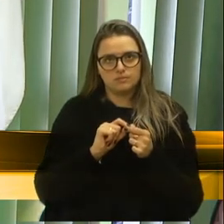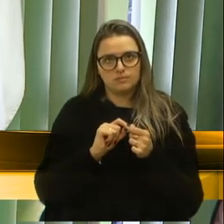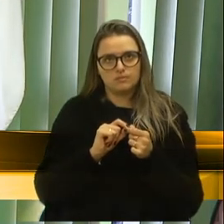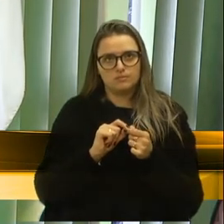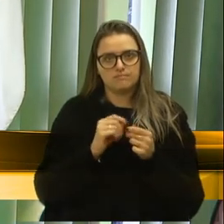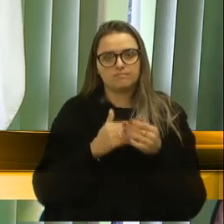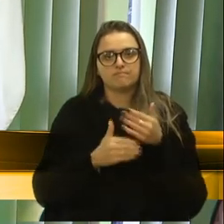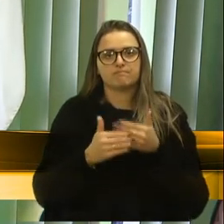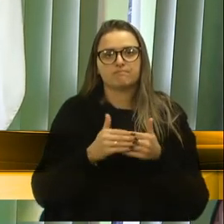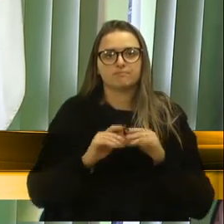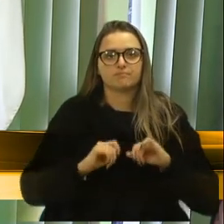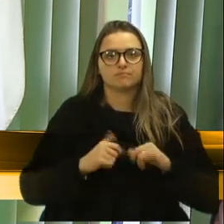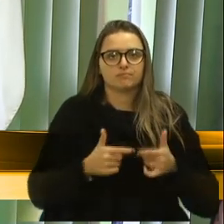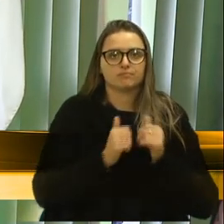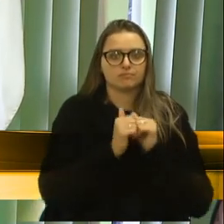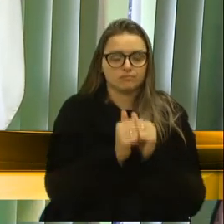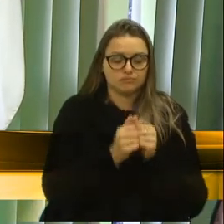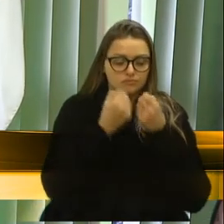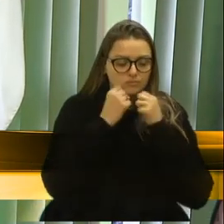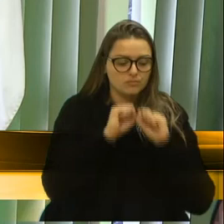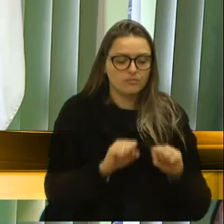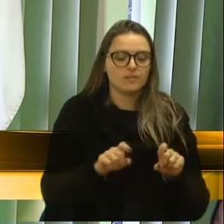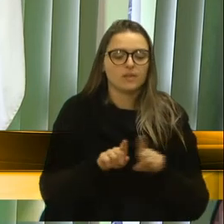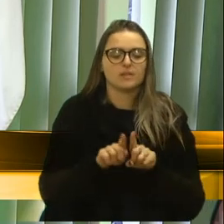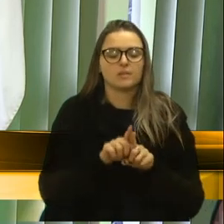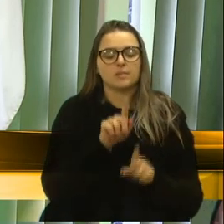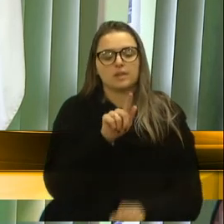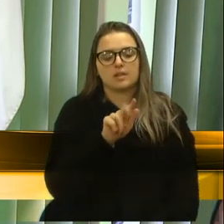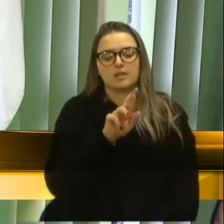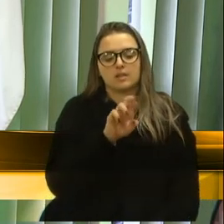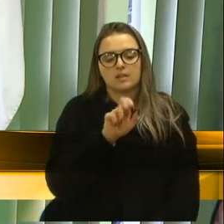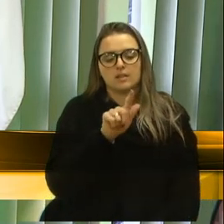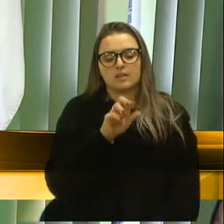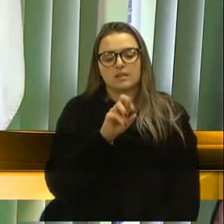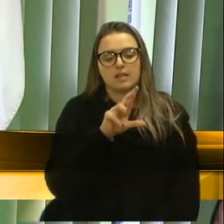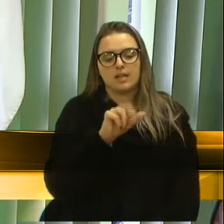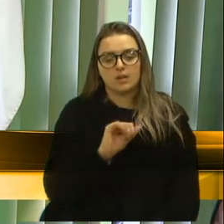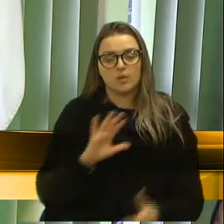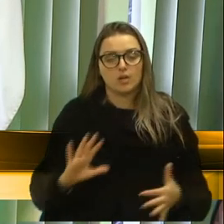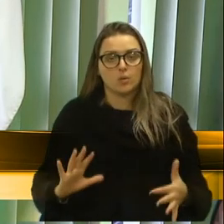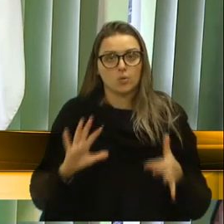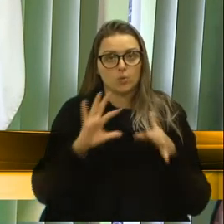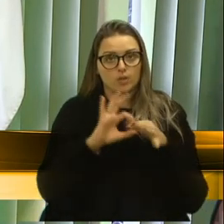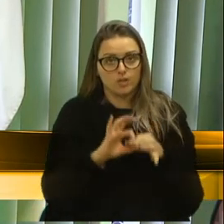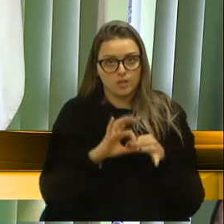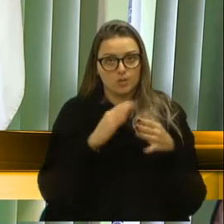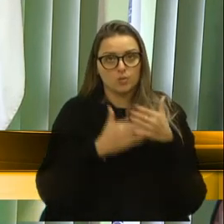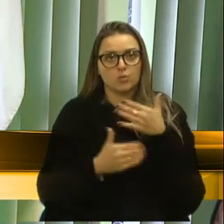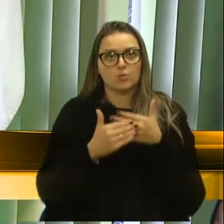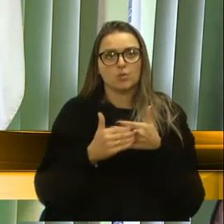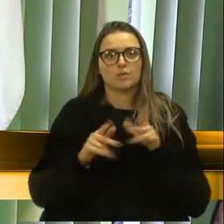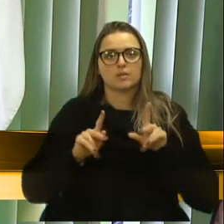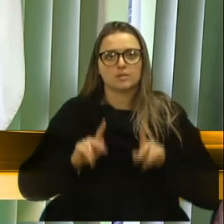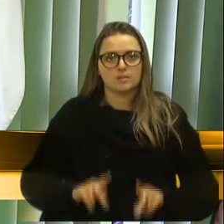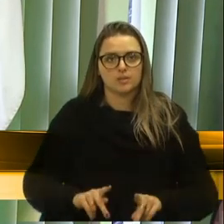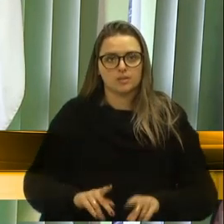em conjunto com a Secretaria. Quero agradecer a Grégora também por unir esse pessoal aí,